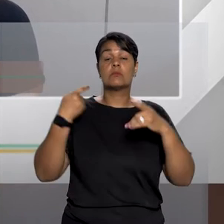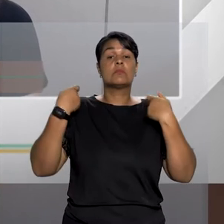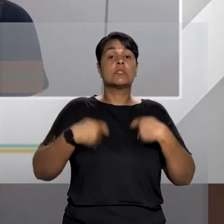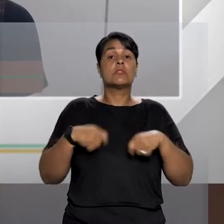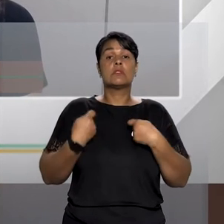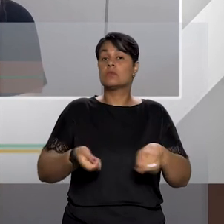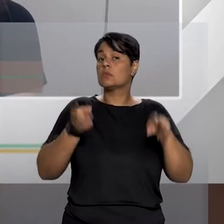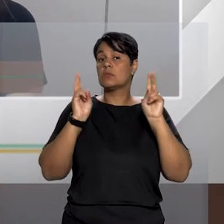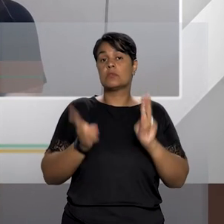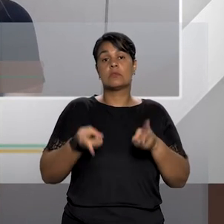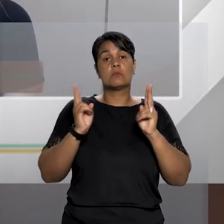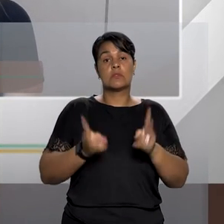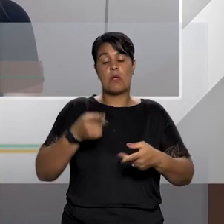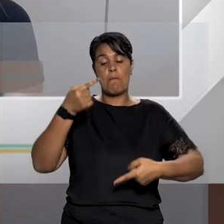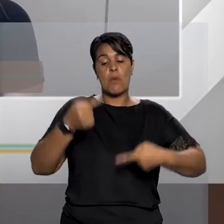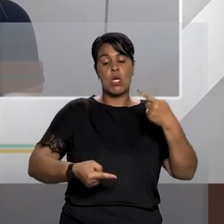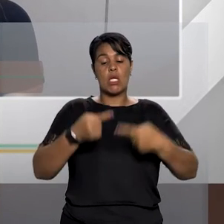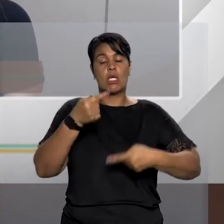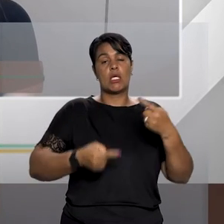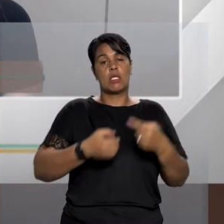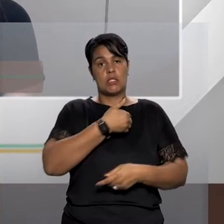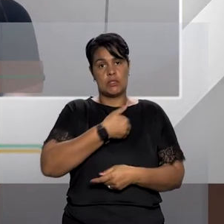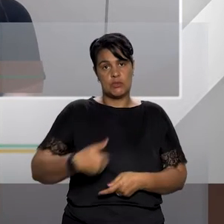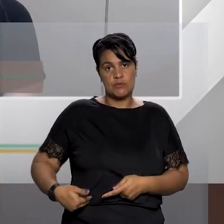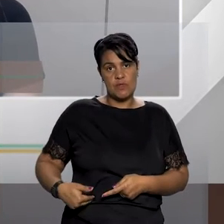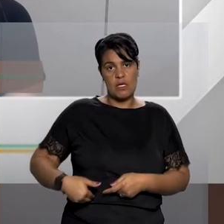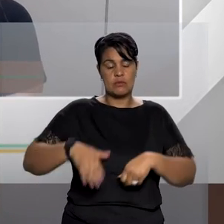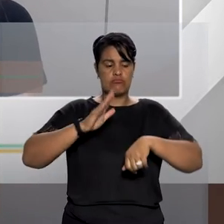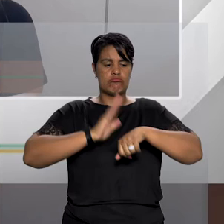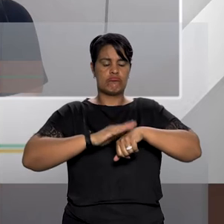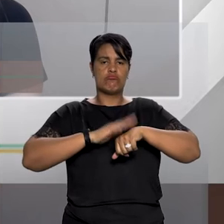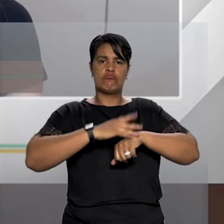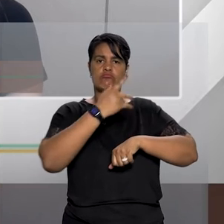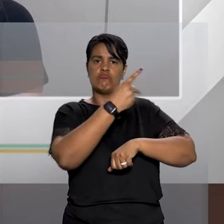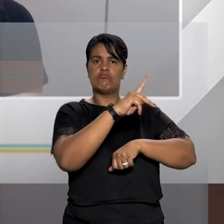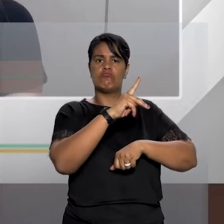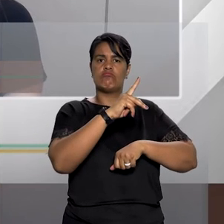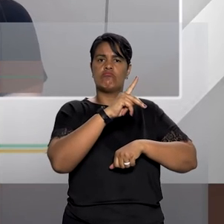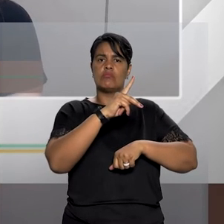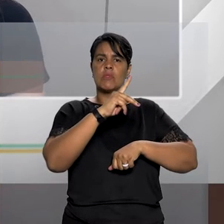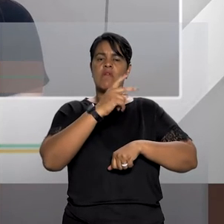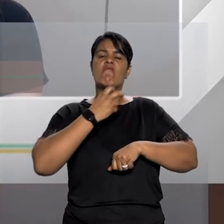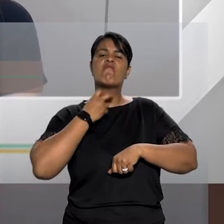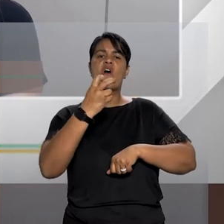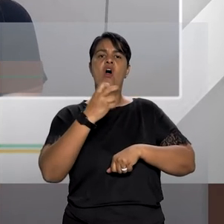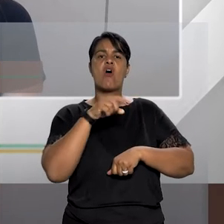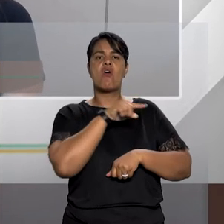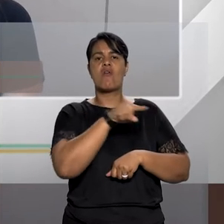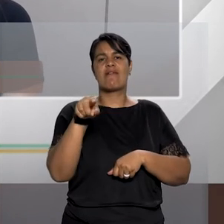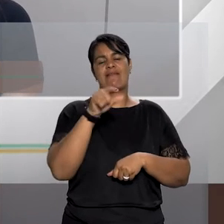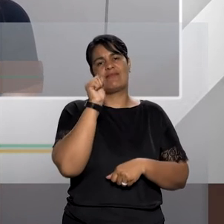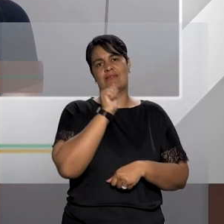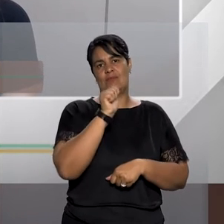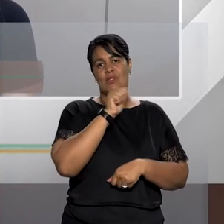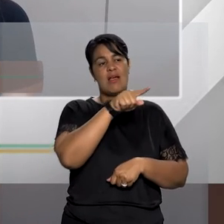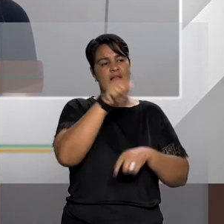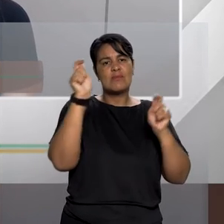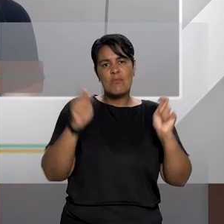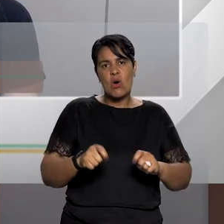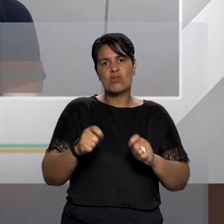Estado com a voz do feminino, que as mulheres possam de fato dialogar para que esses orçamentos